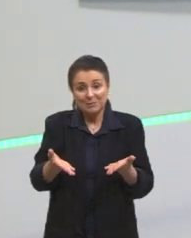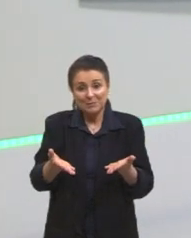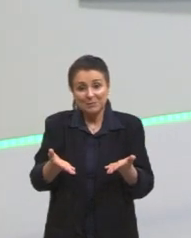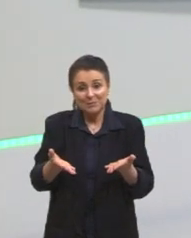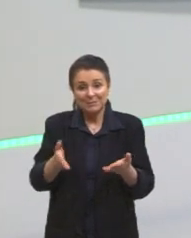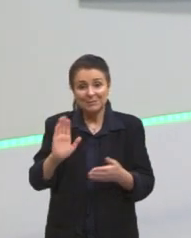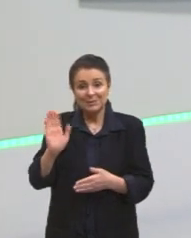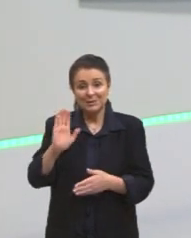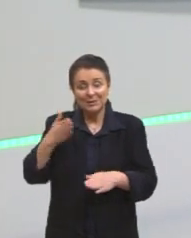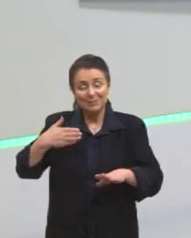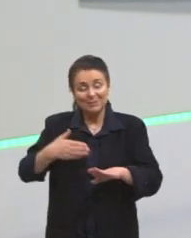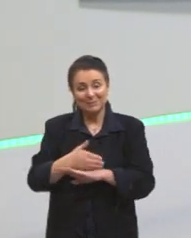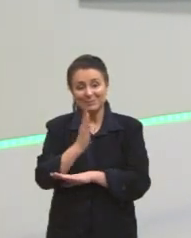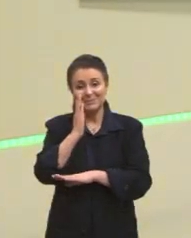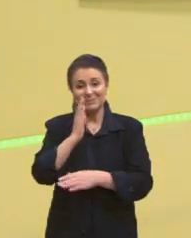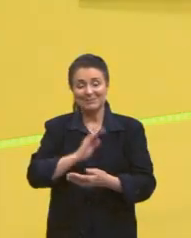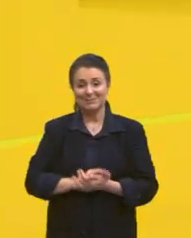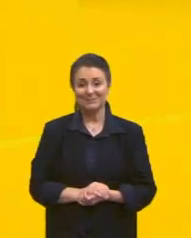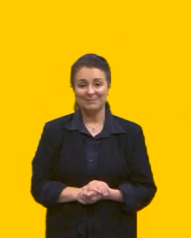Bye, bye. Partiu passar.